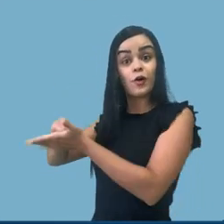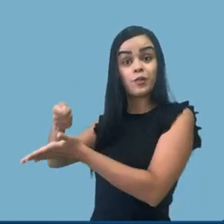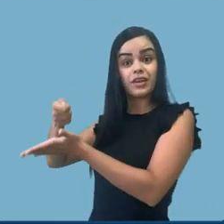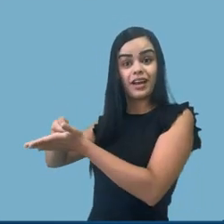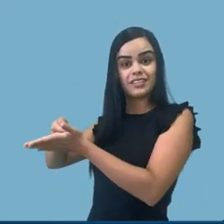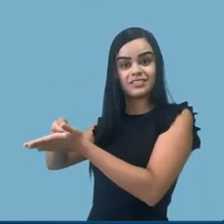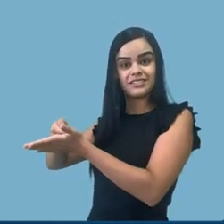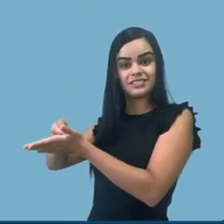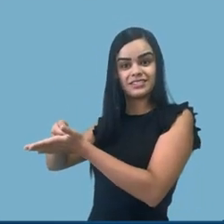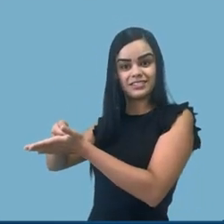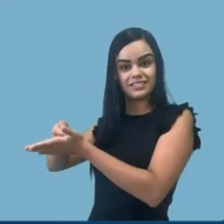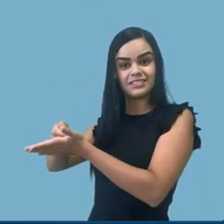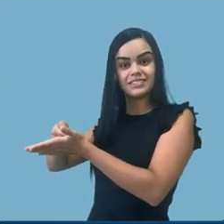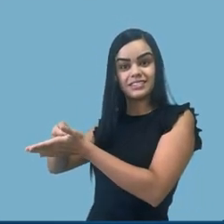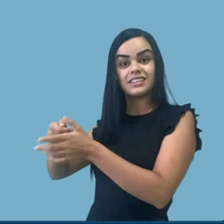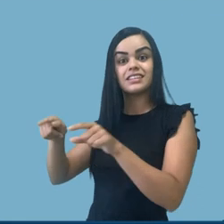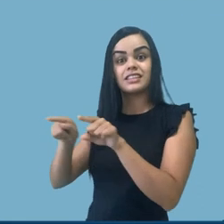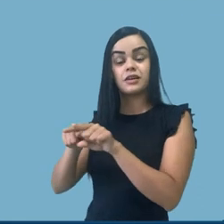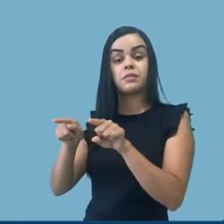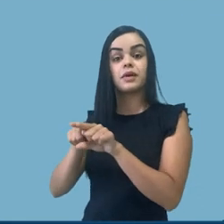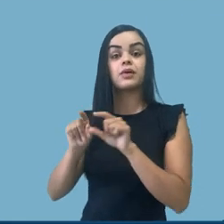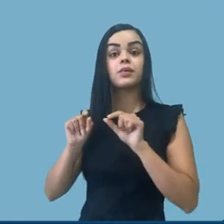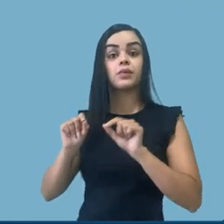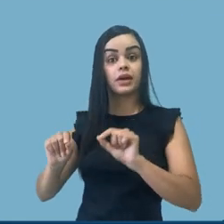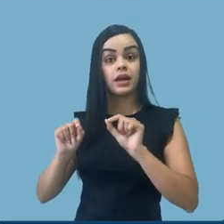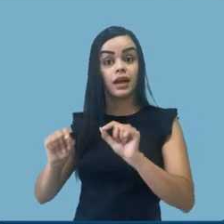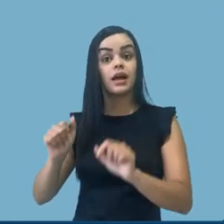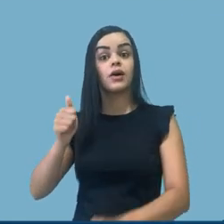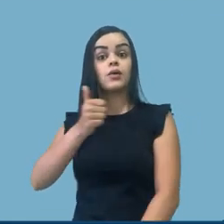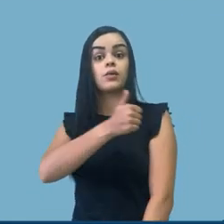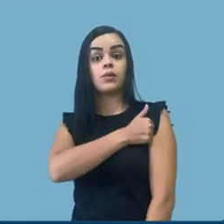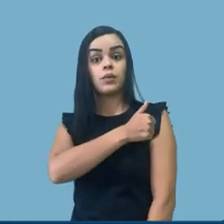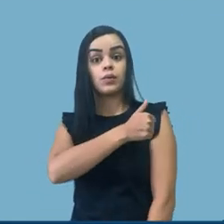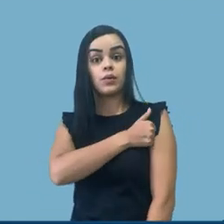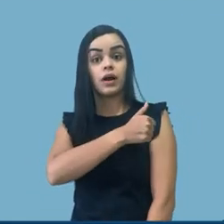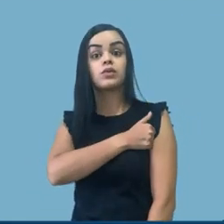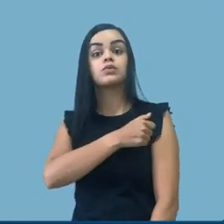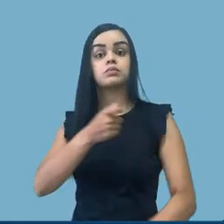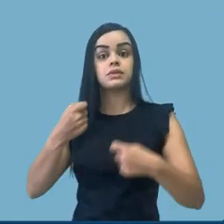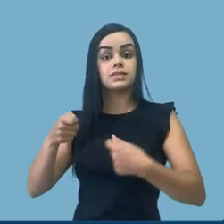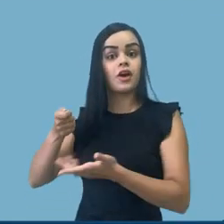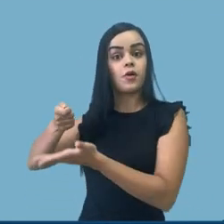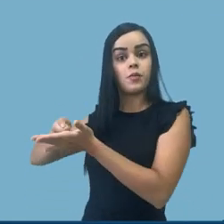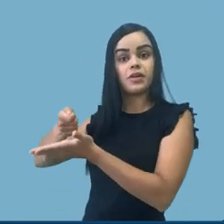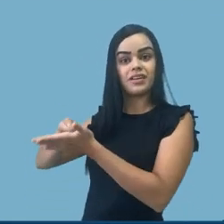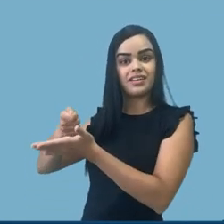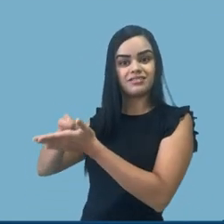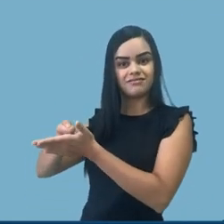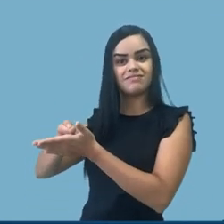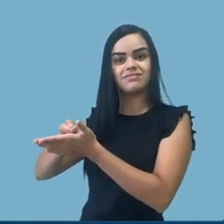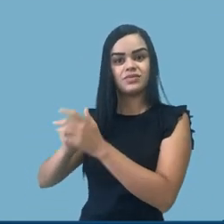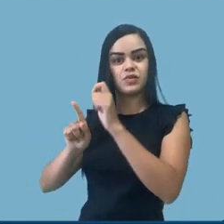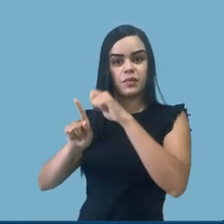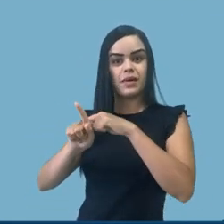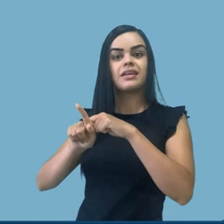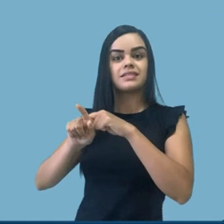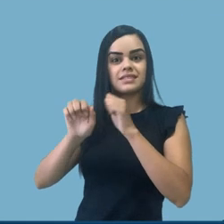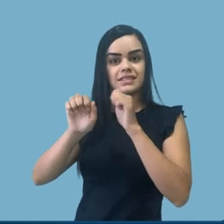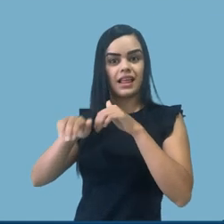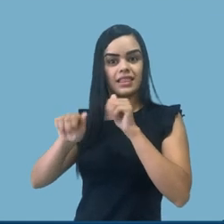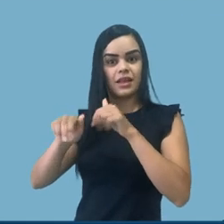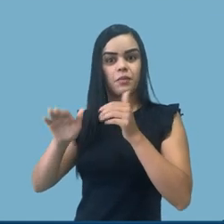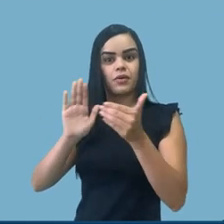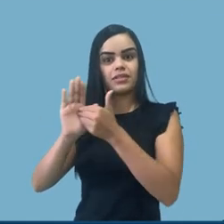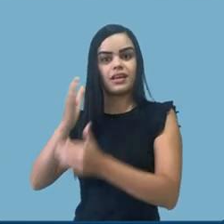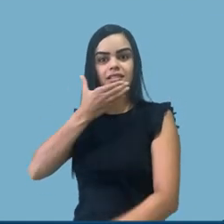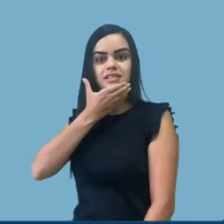oferta e pressupõe também uma obrigatoriedade da e do estudante em cursar essa disciplina. Então,